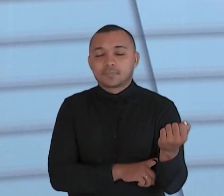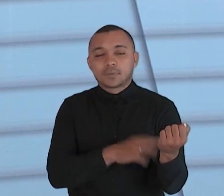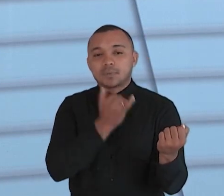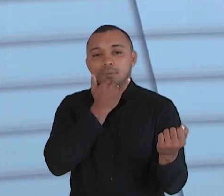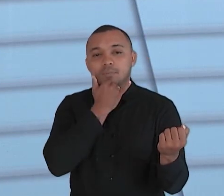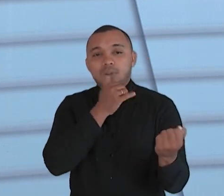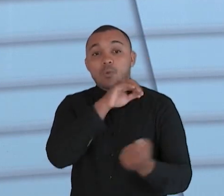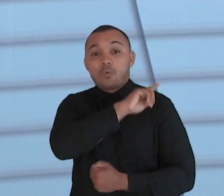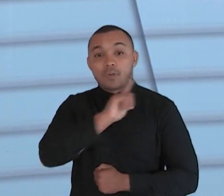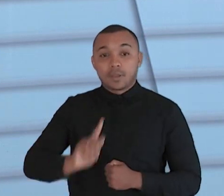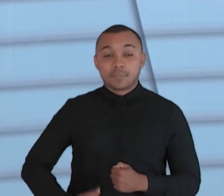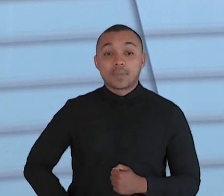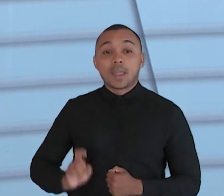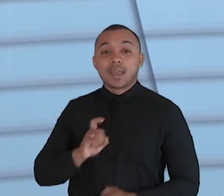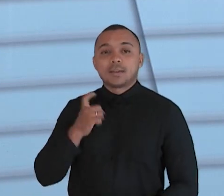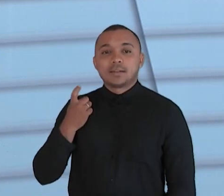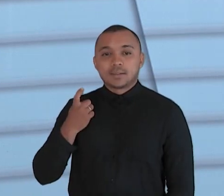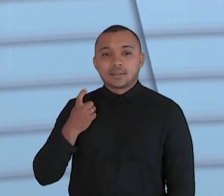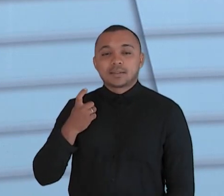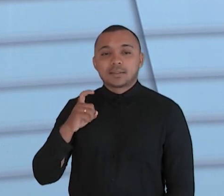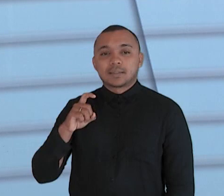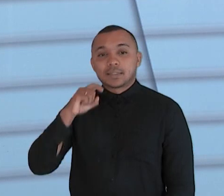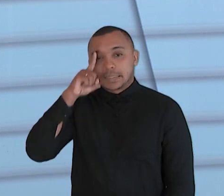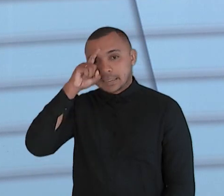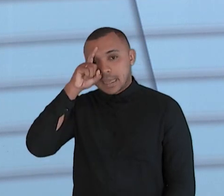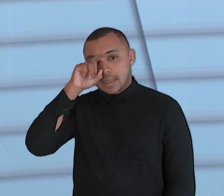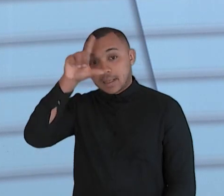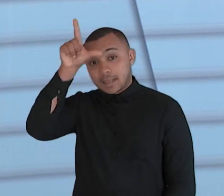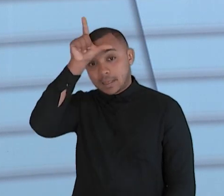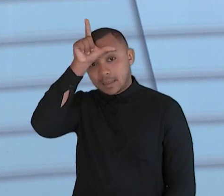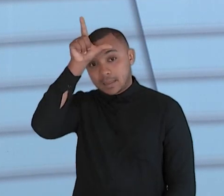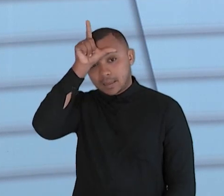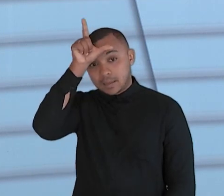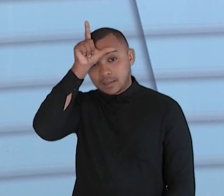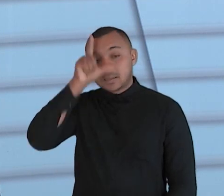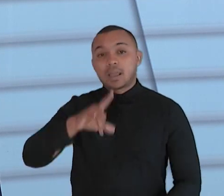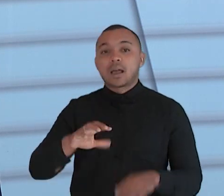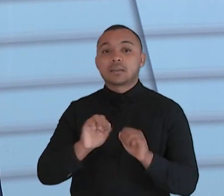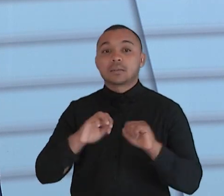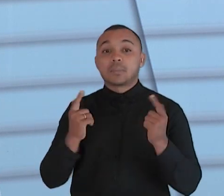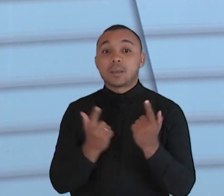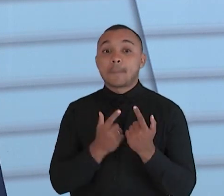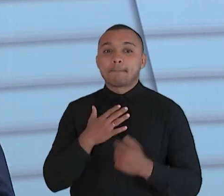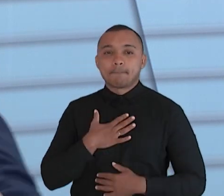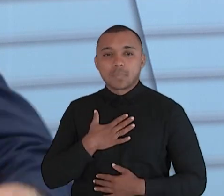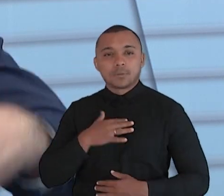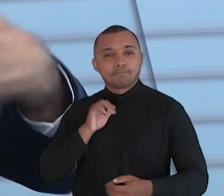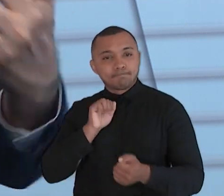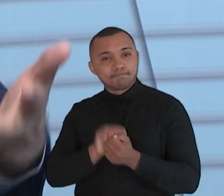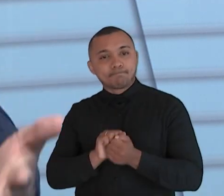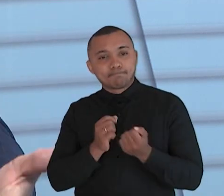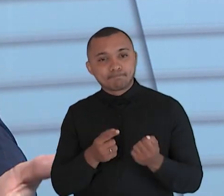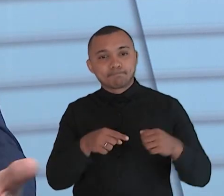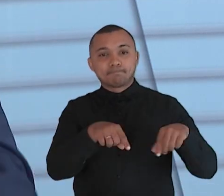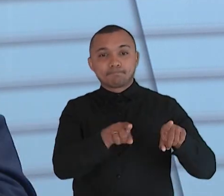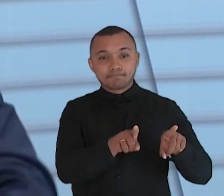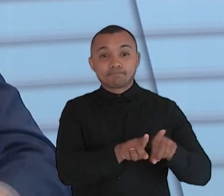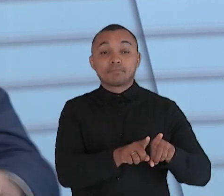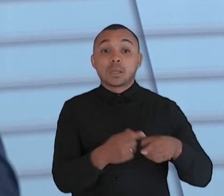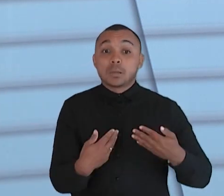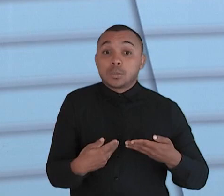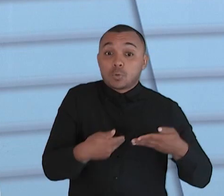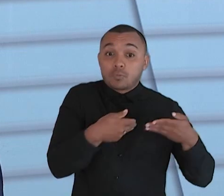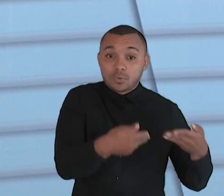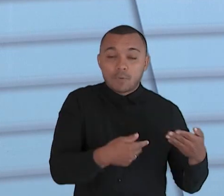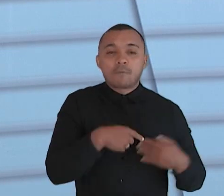era líder do governo aqui, na Assembleia, e sempre tive essa parceria muito boa com o Sarto. Ele me levou até o governo para